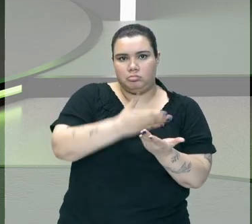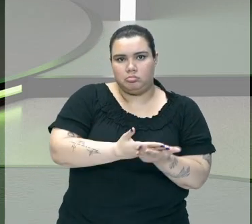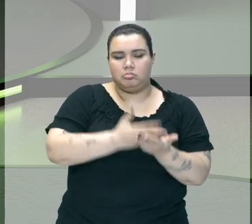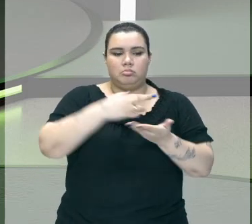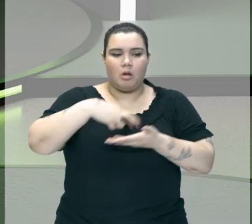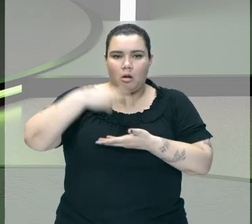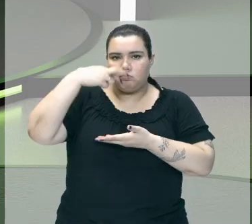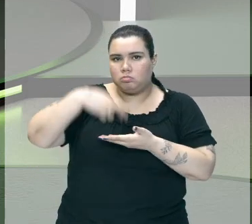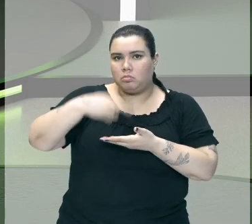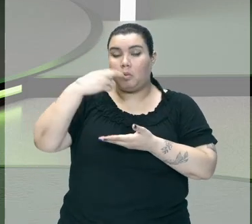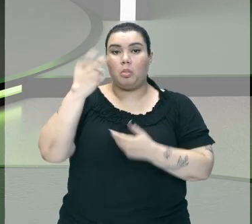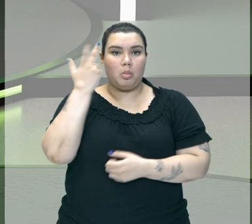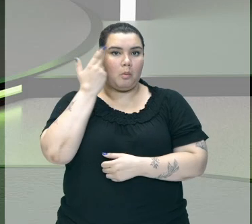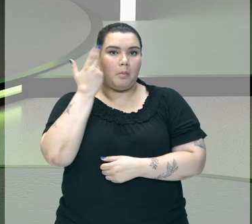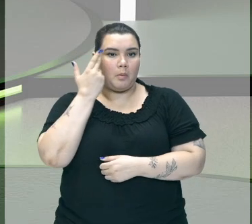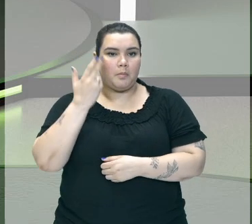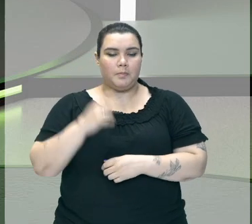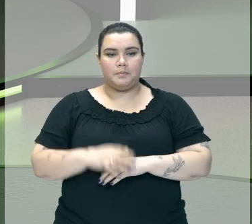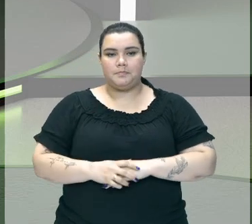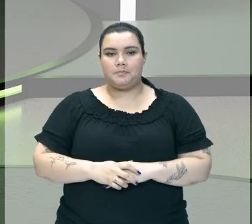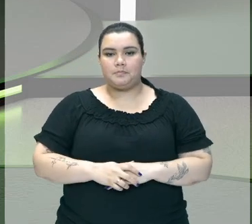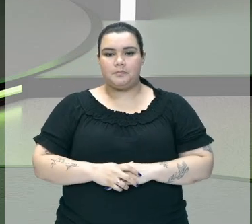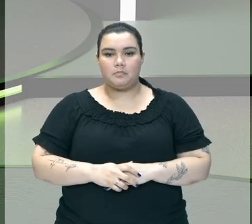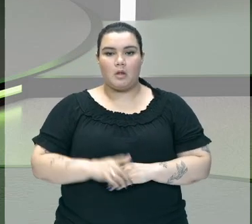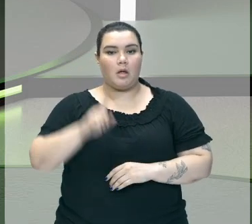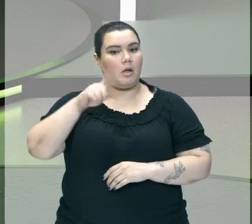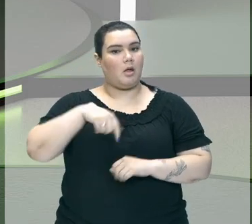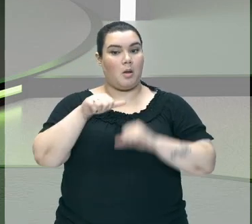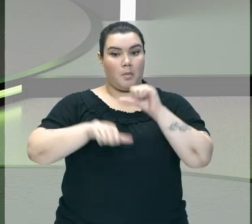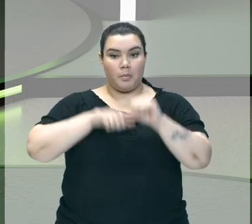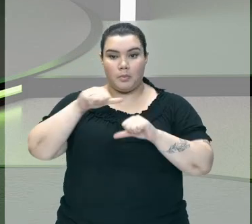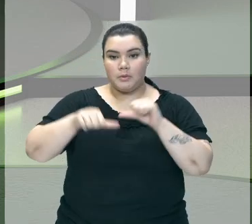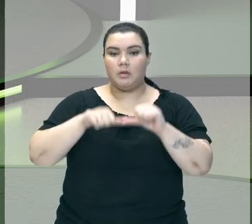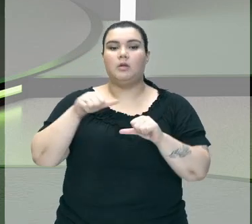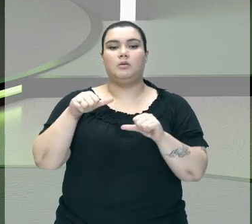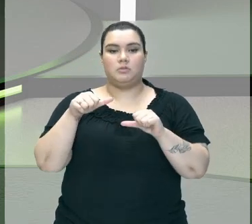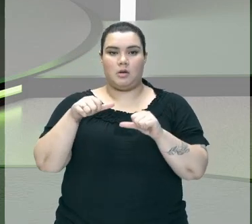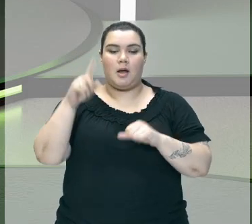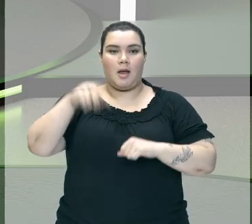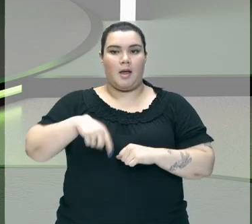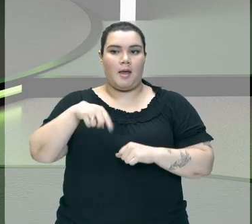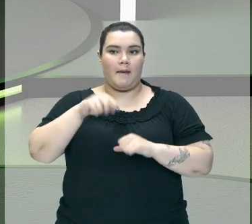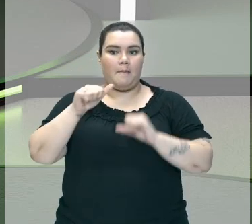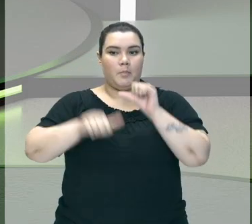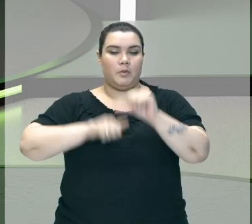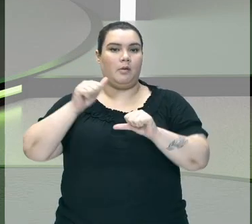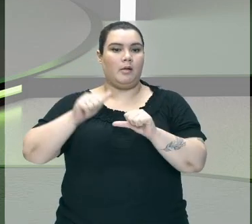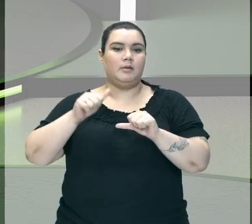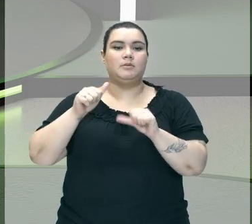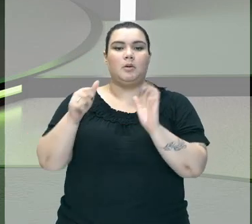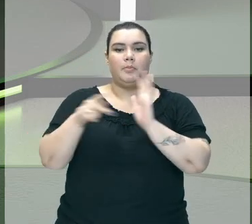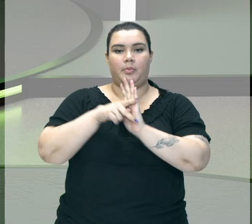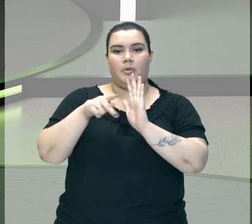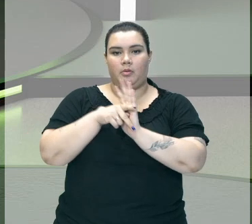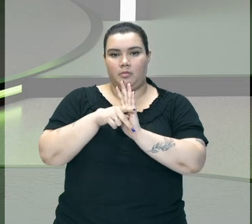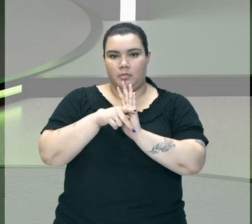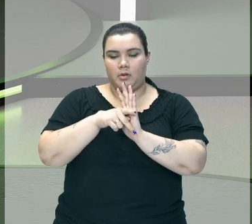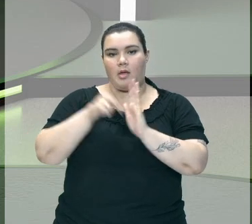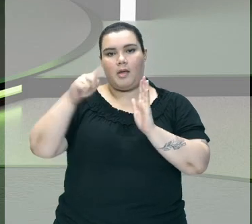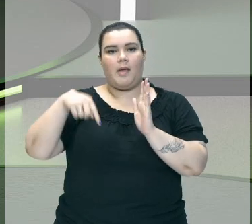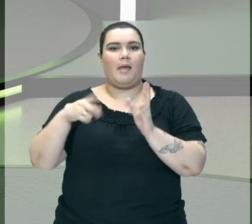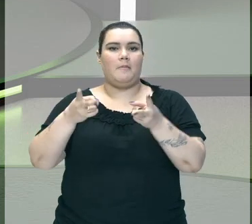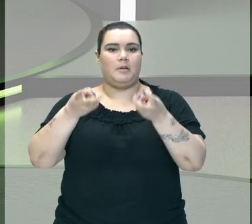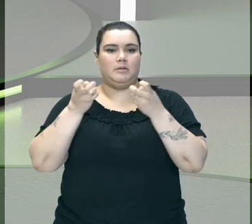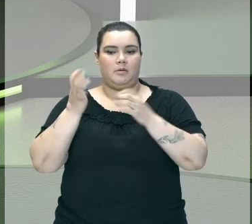Também fica maravilhoso Isso é uma transformação É fenômeno E aí nós veremos aqui a diferença Entre químicos e